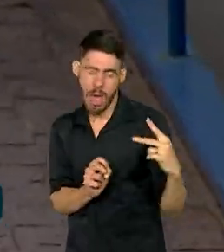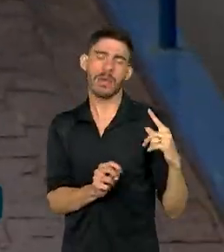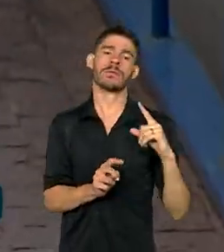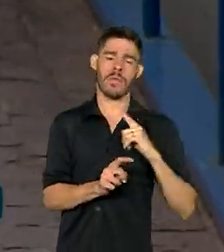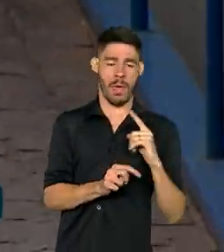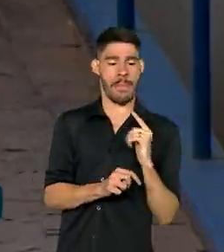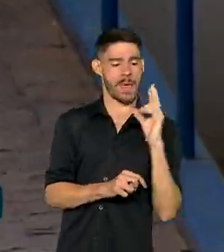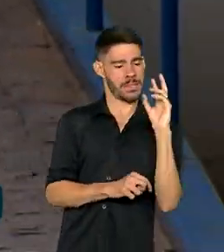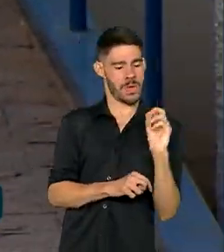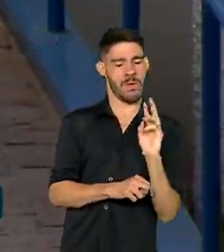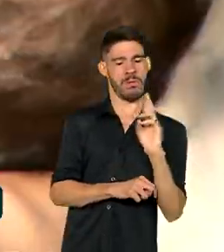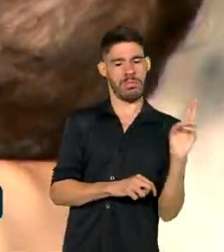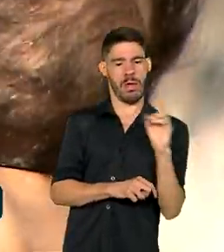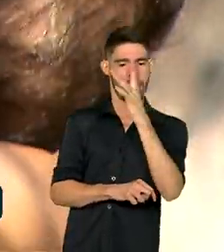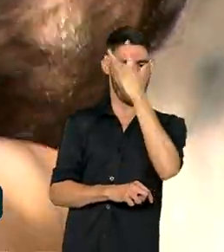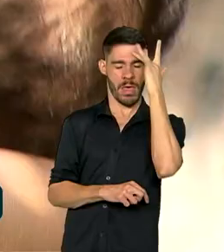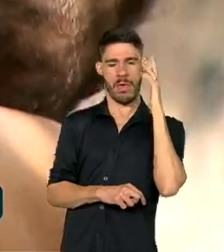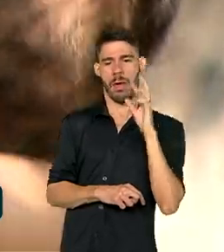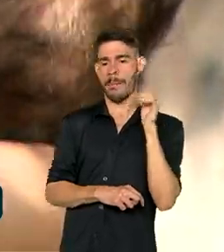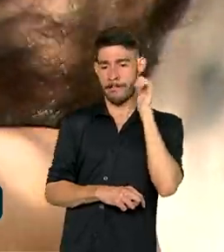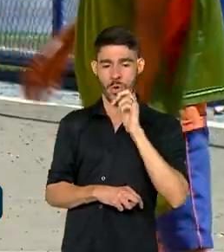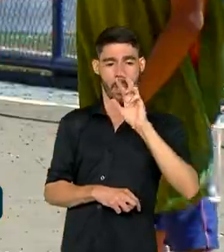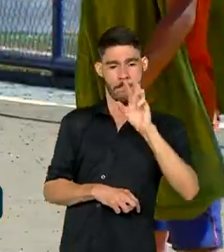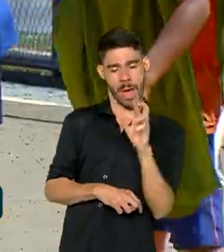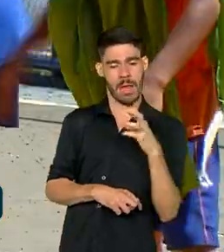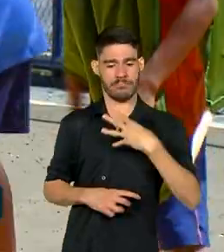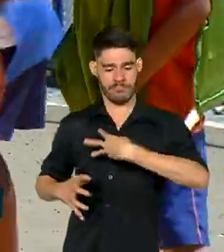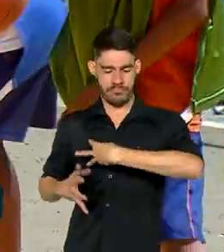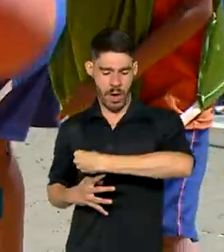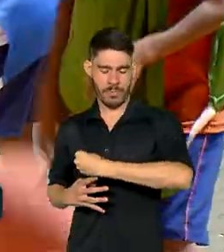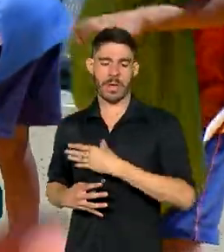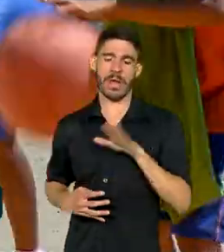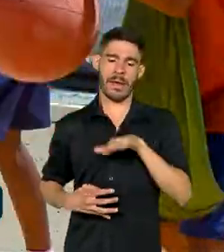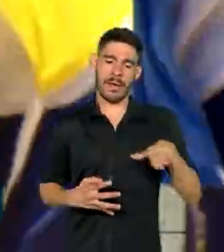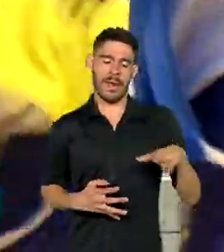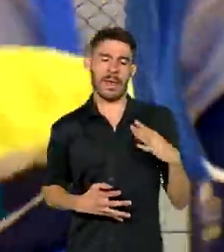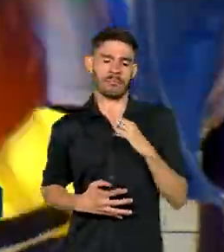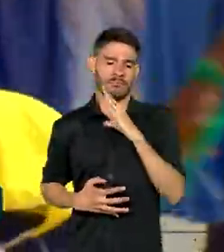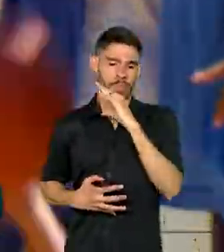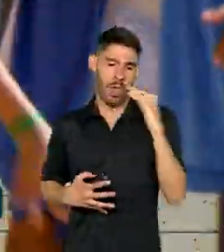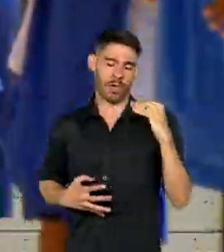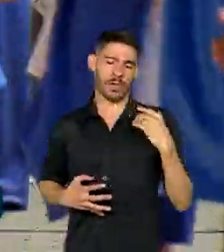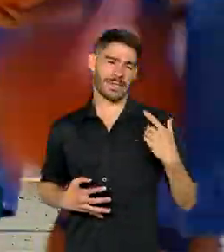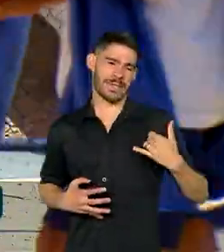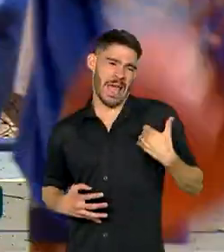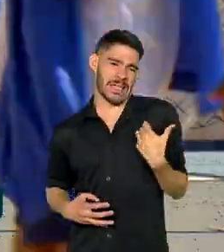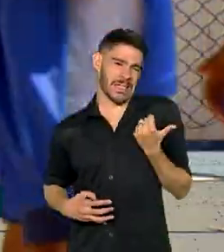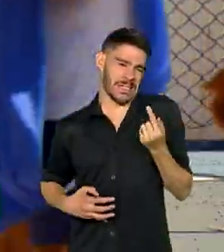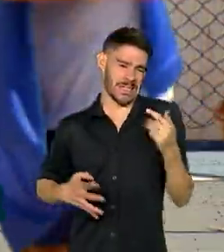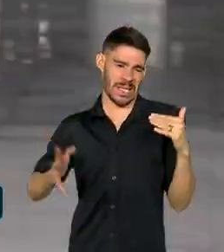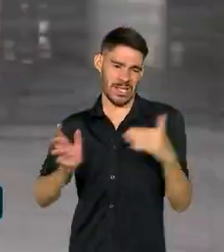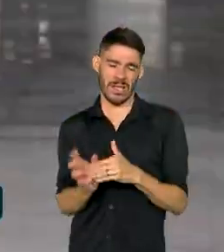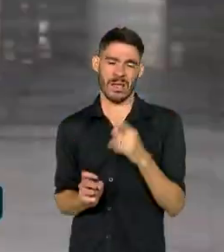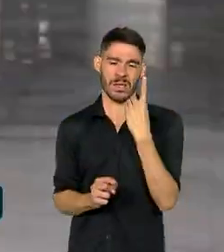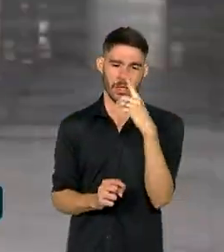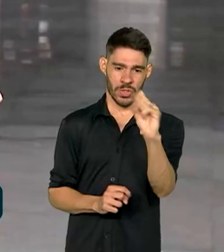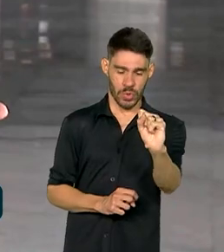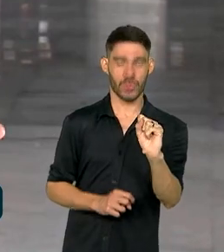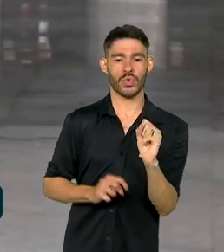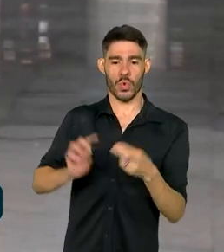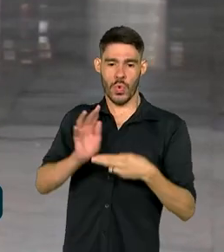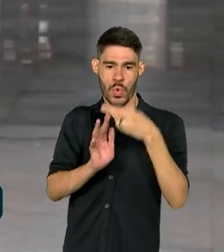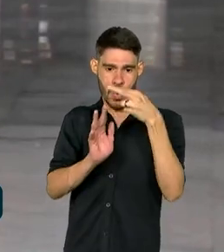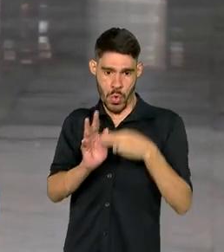50 reais para grávidas, mulheres que amamentam e crianças e adolescentes de 7 a 18 anos. Com a nova